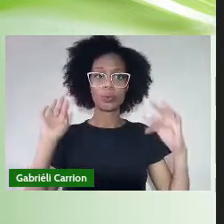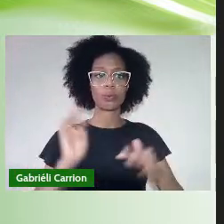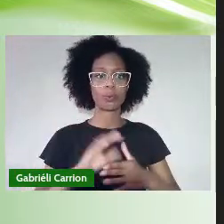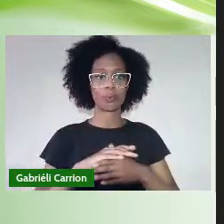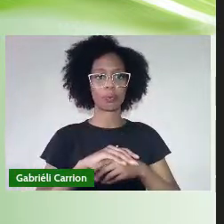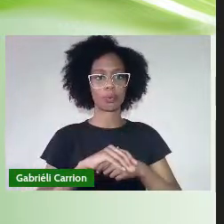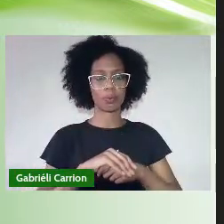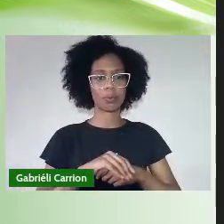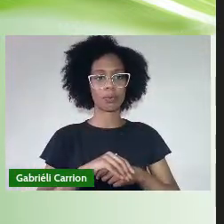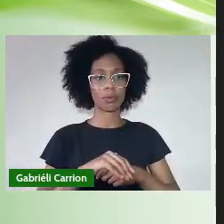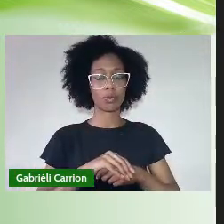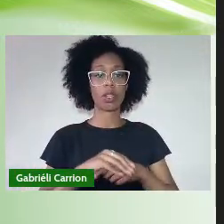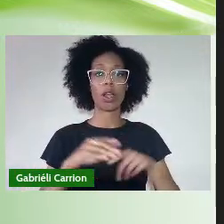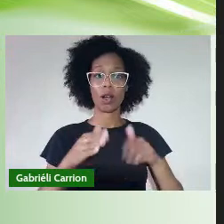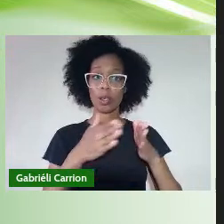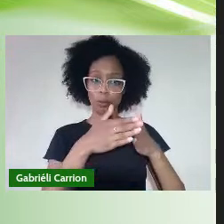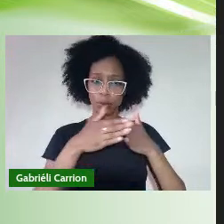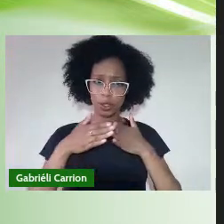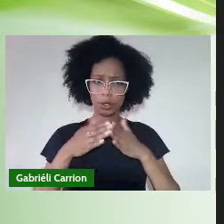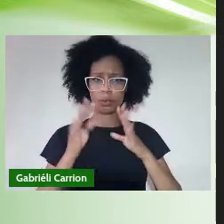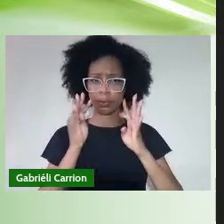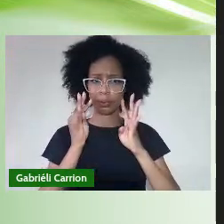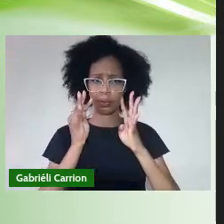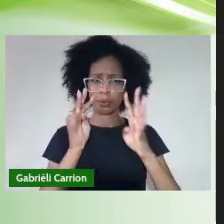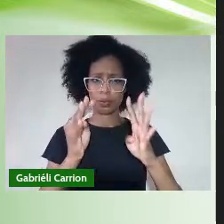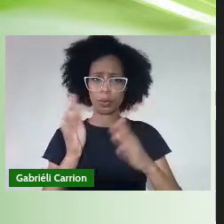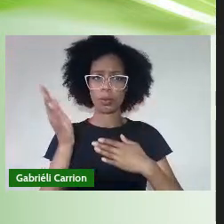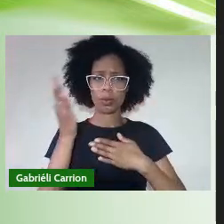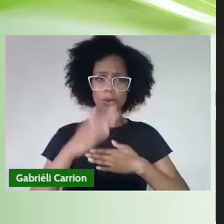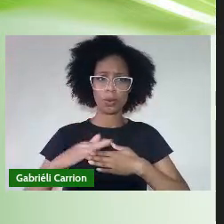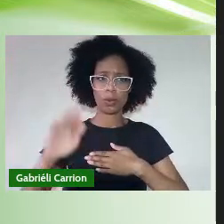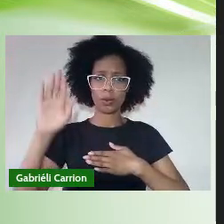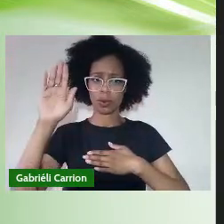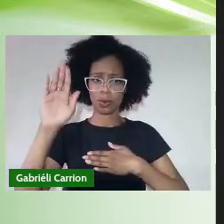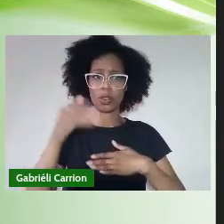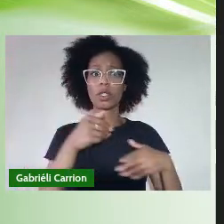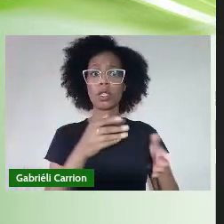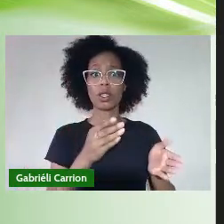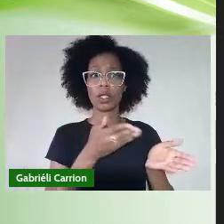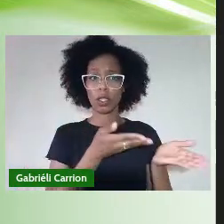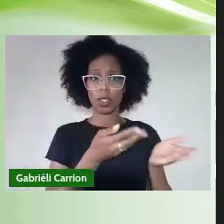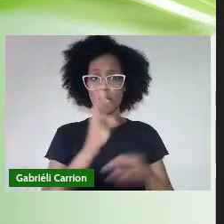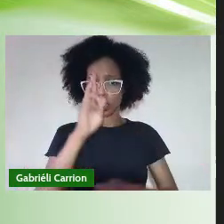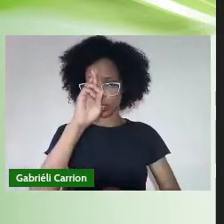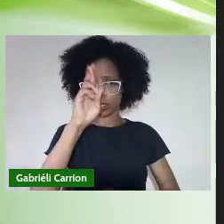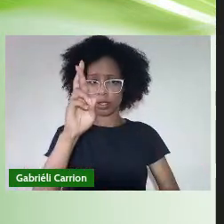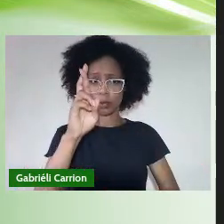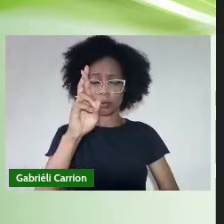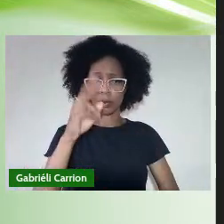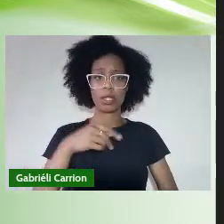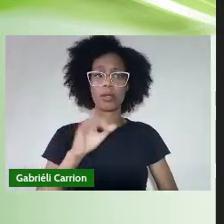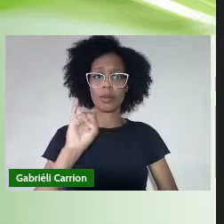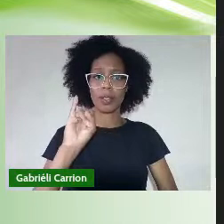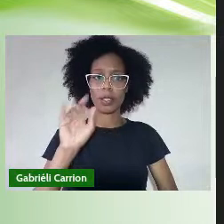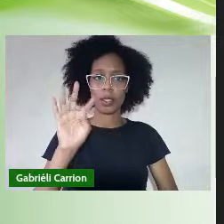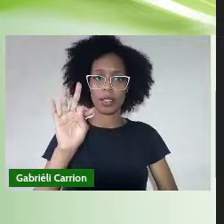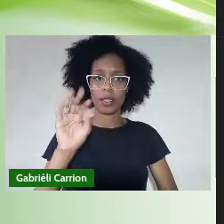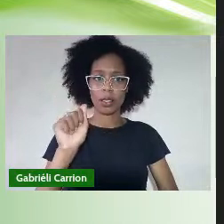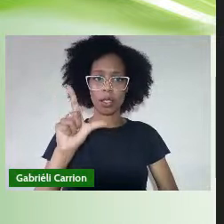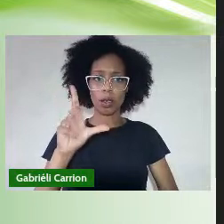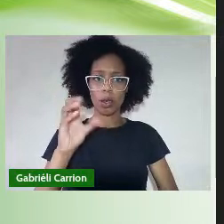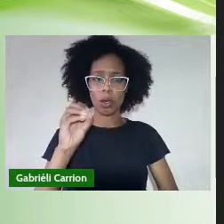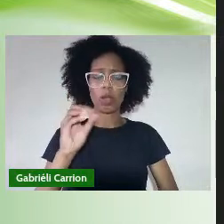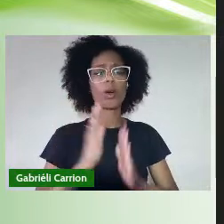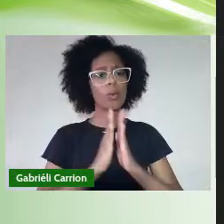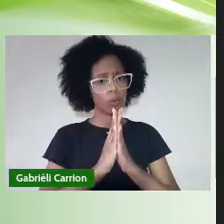Solicitamos atenção para o juramento do curso Que será proferido por Ítalo Rodrigues Soares Solicitamos ao graduando